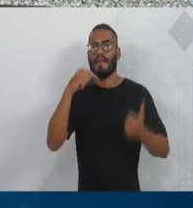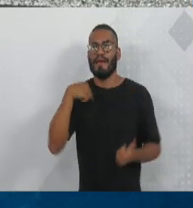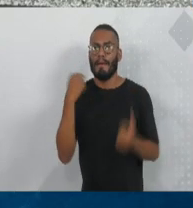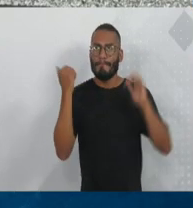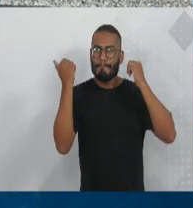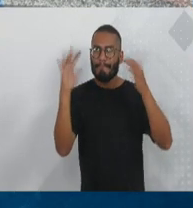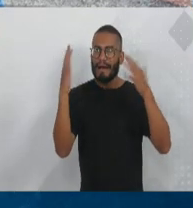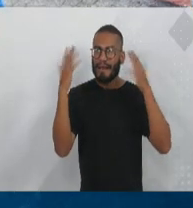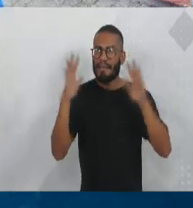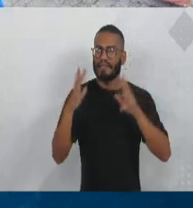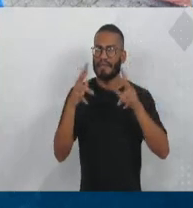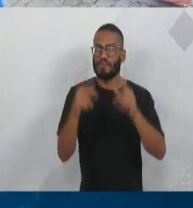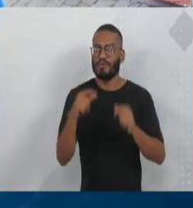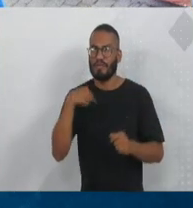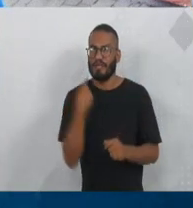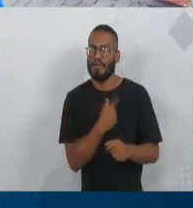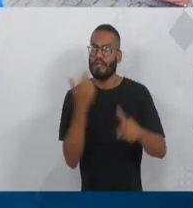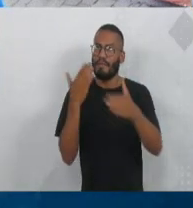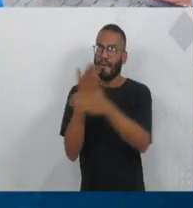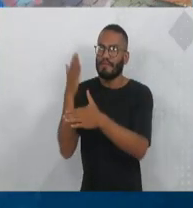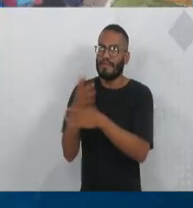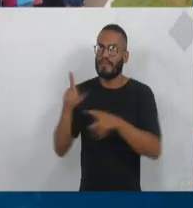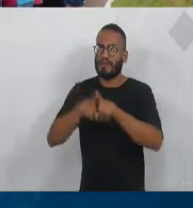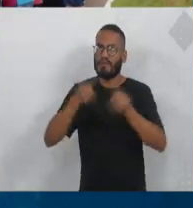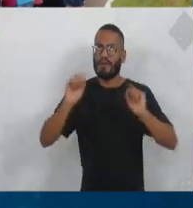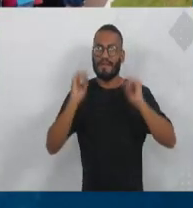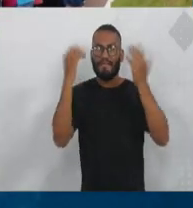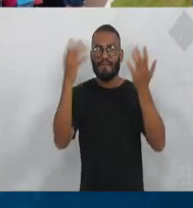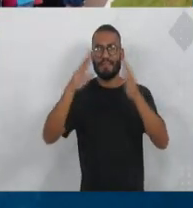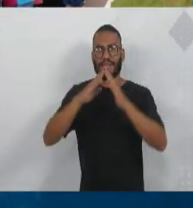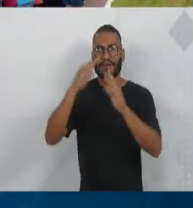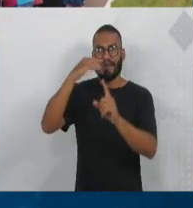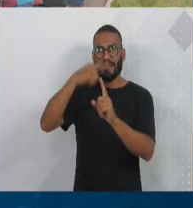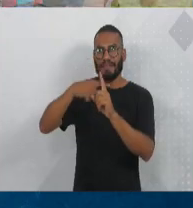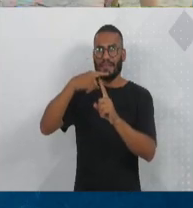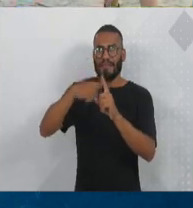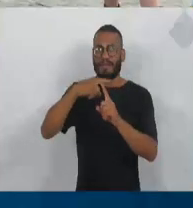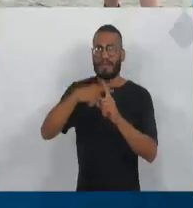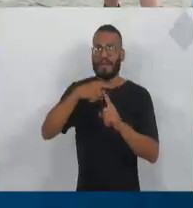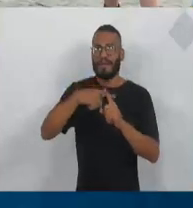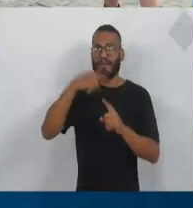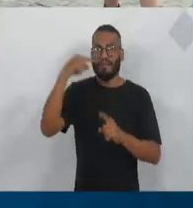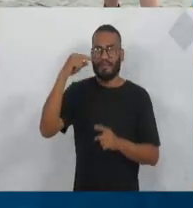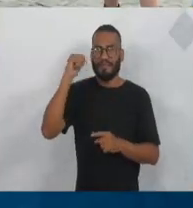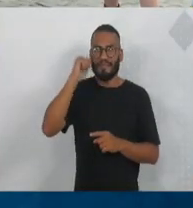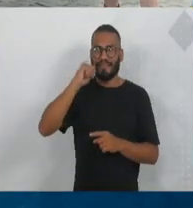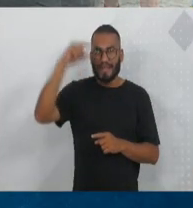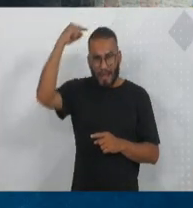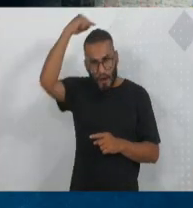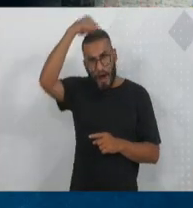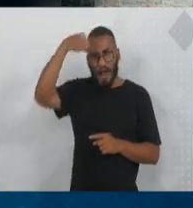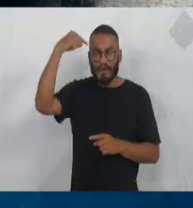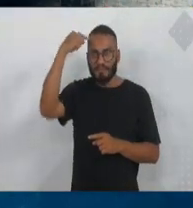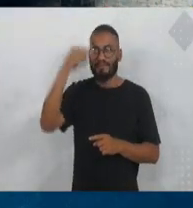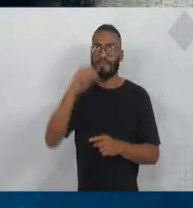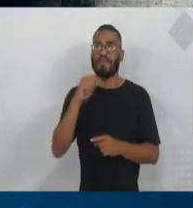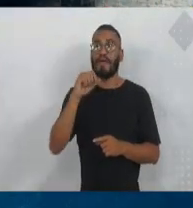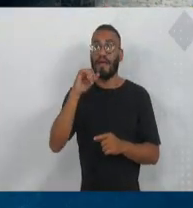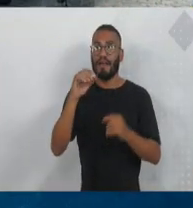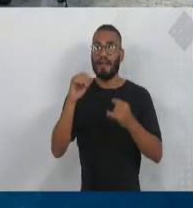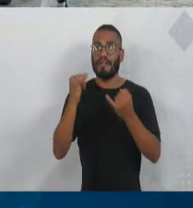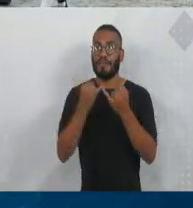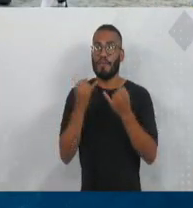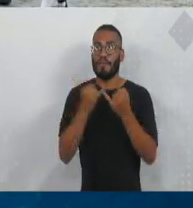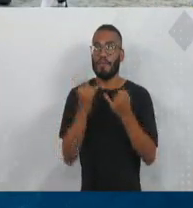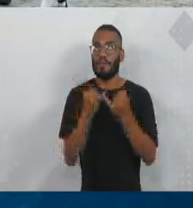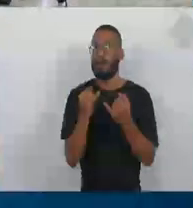parabéns a todos. Nossa participação também na festa do santuário Nossa Senhora Aparecida na Itopava Norte, também na capela Nossa Senhora Aparecida da Coripós,